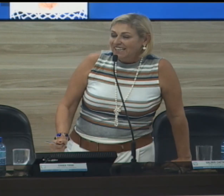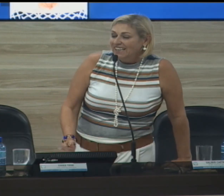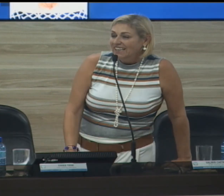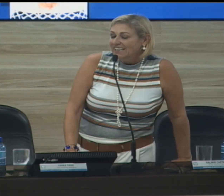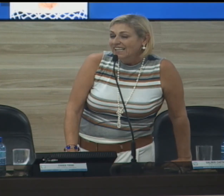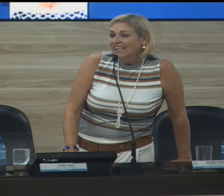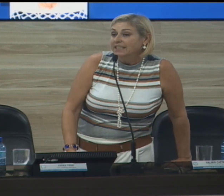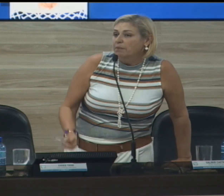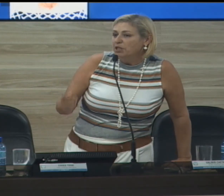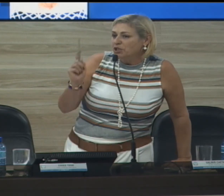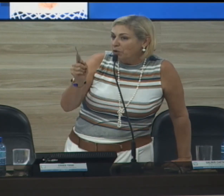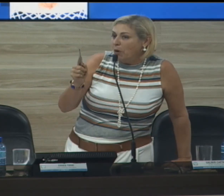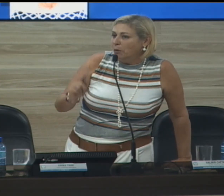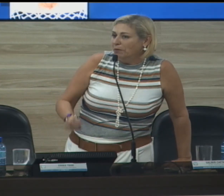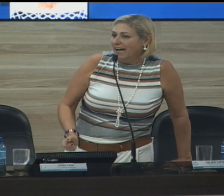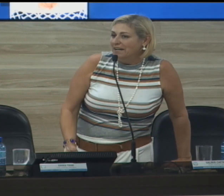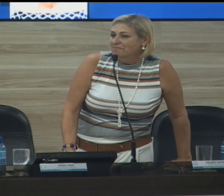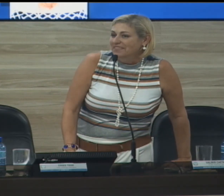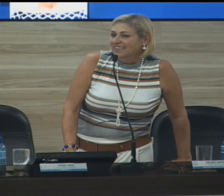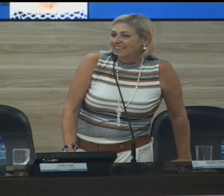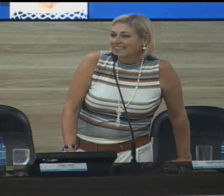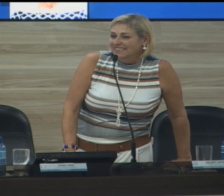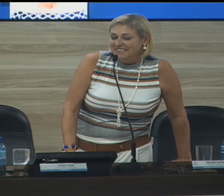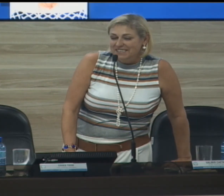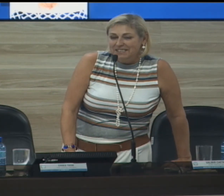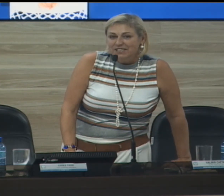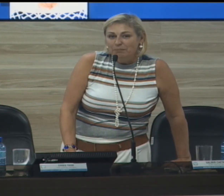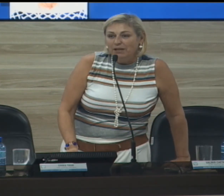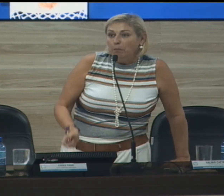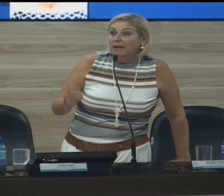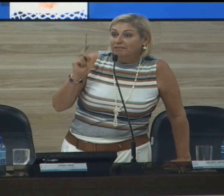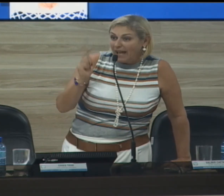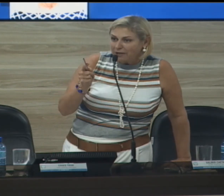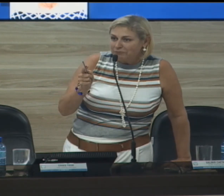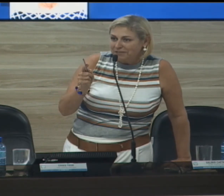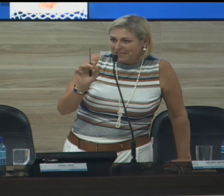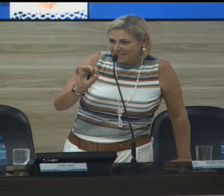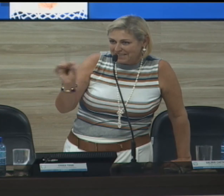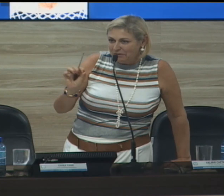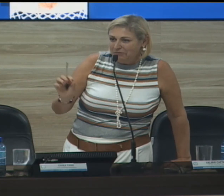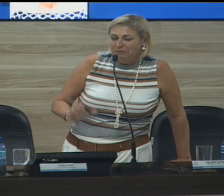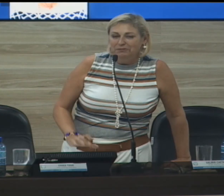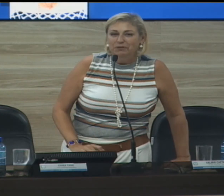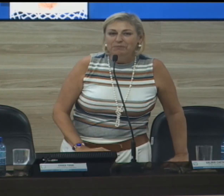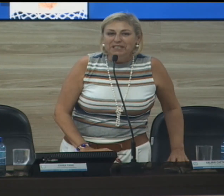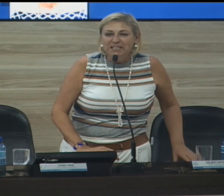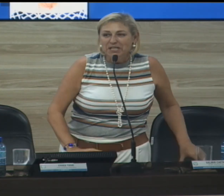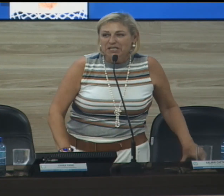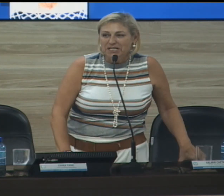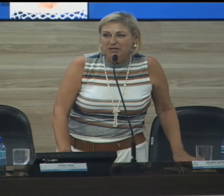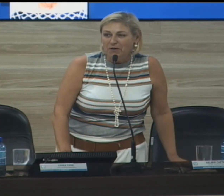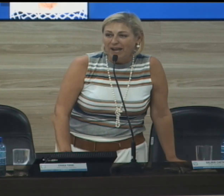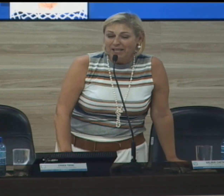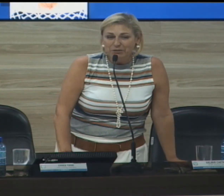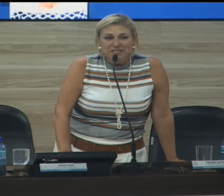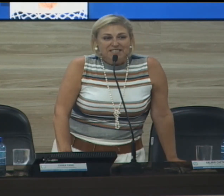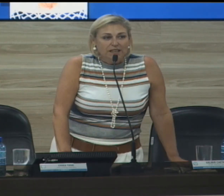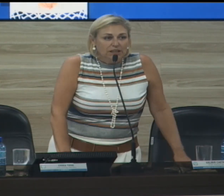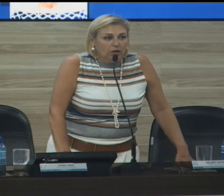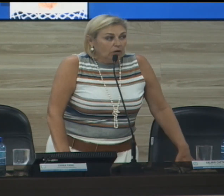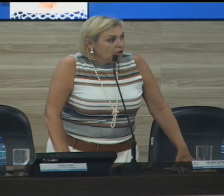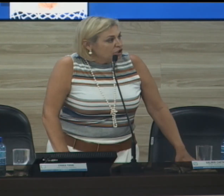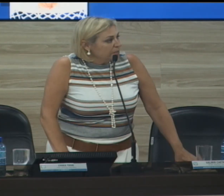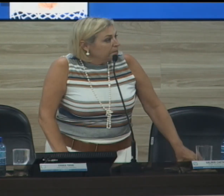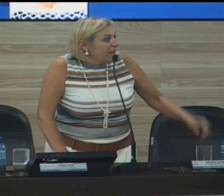e ele até me indicou um lugar chamado Plantarium não se é o nome correto